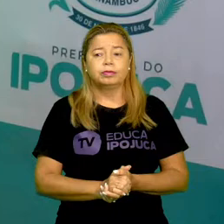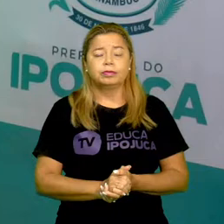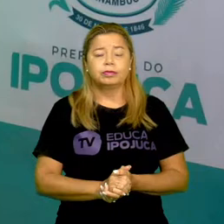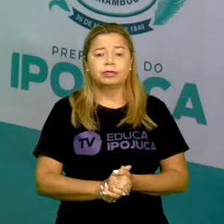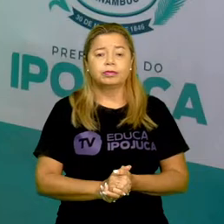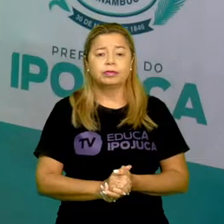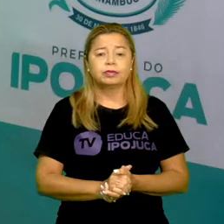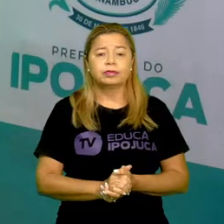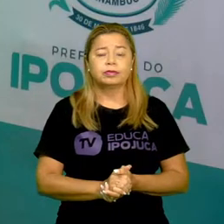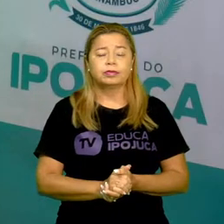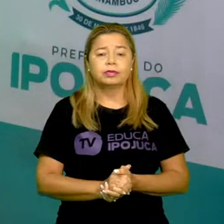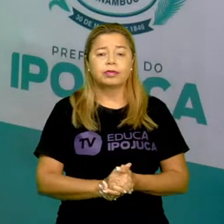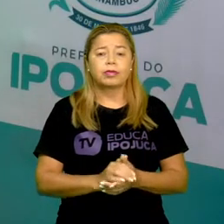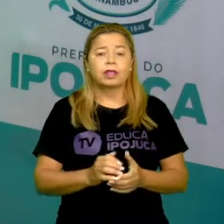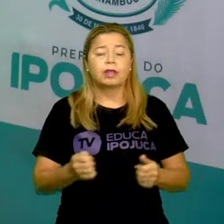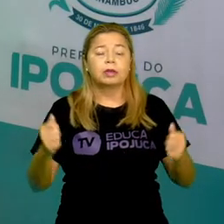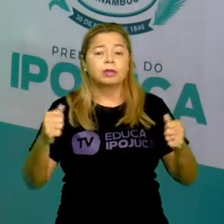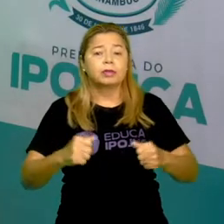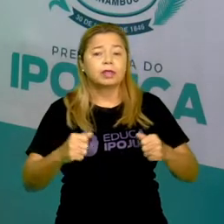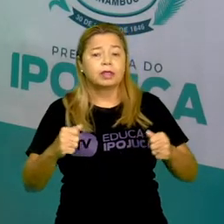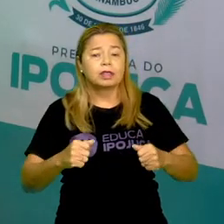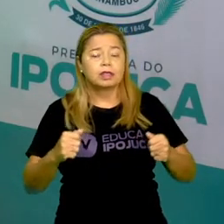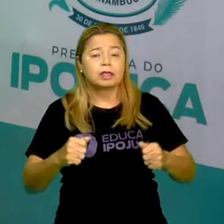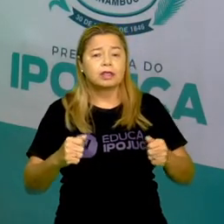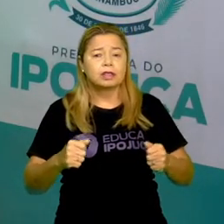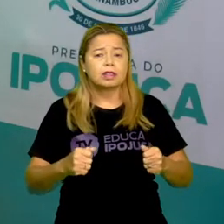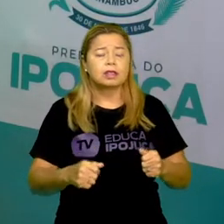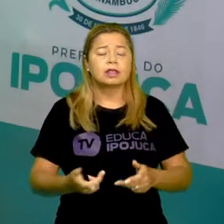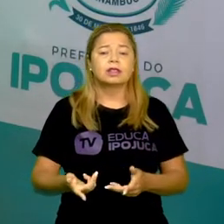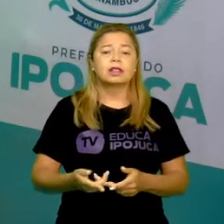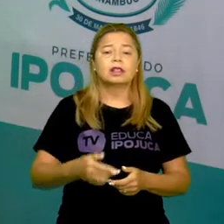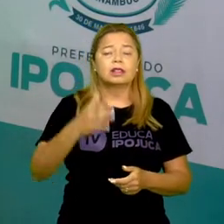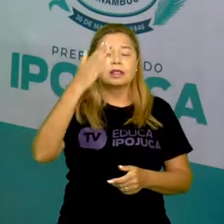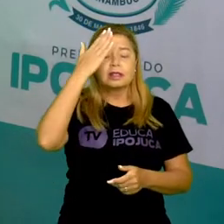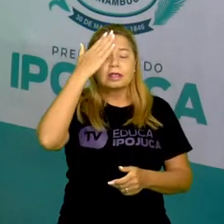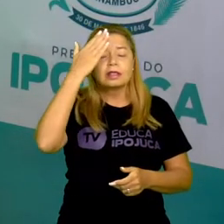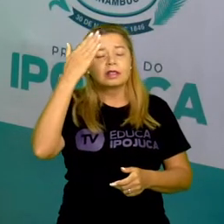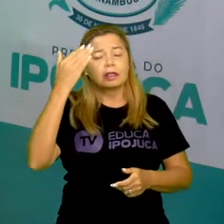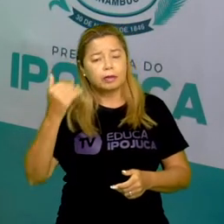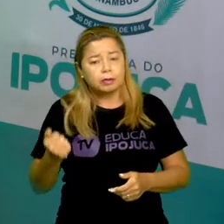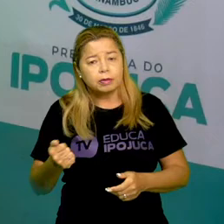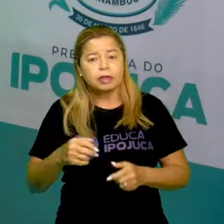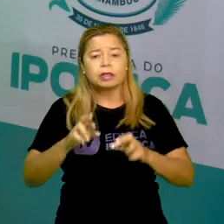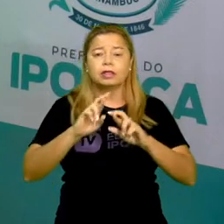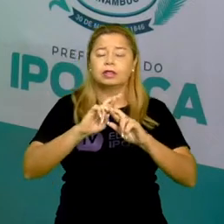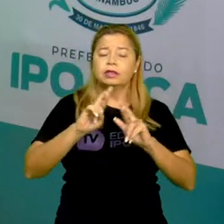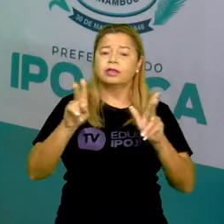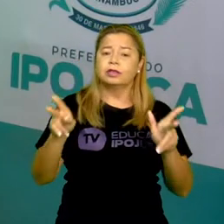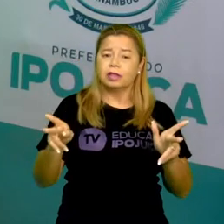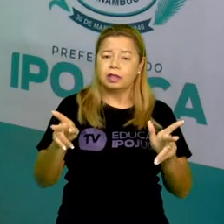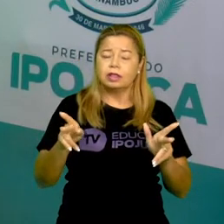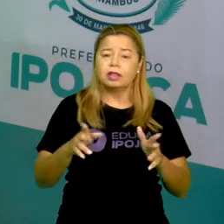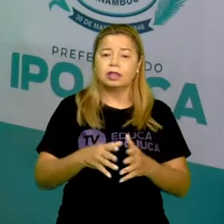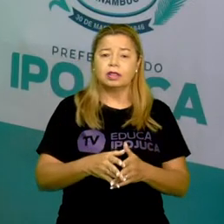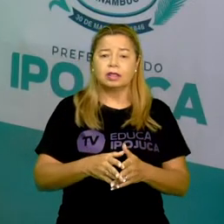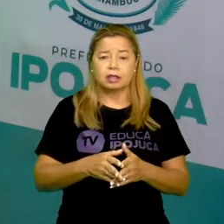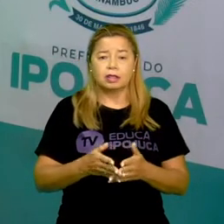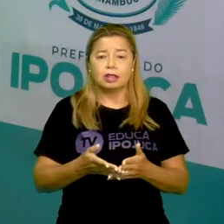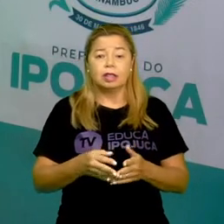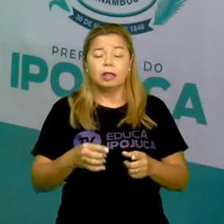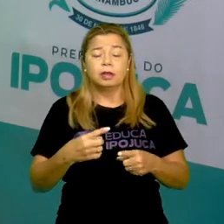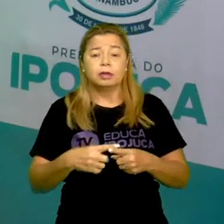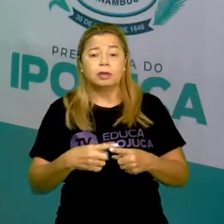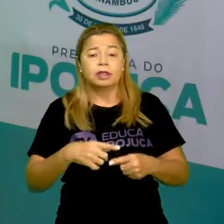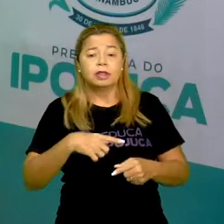a gente precisa ter esse cuidado de como fazer essa diferenciação. Outras medidas são adequadas para